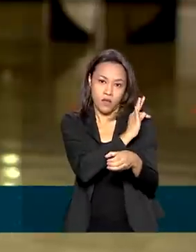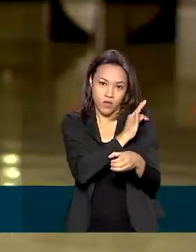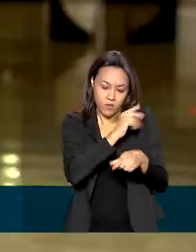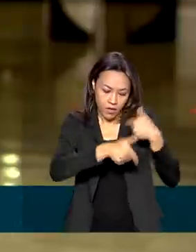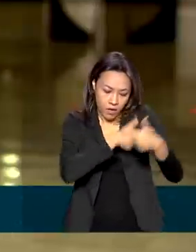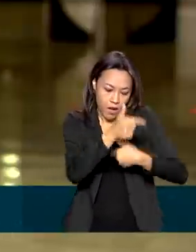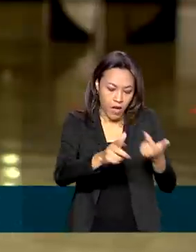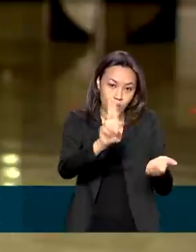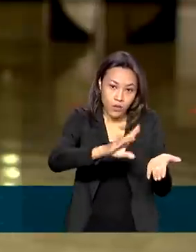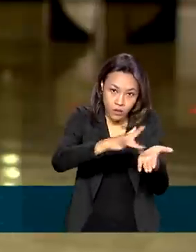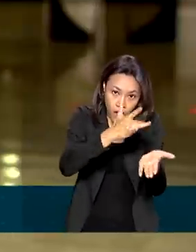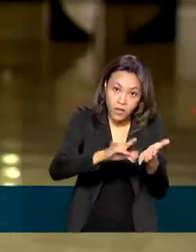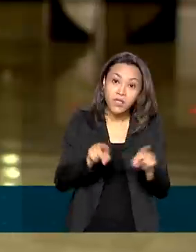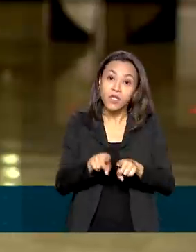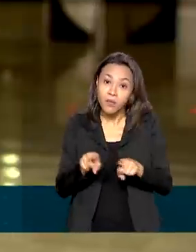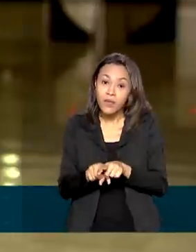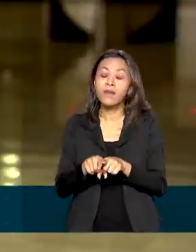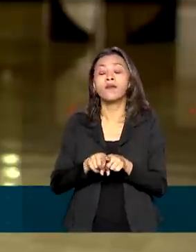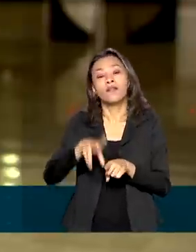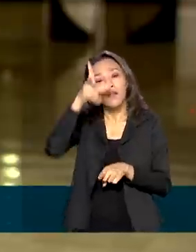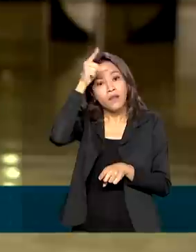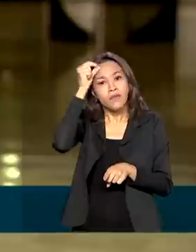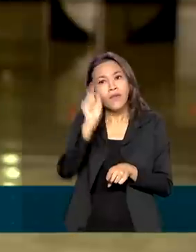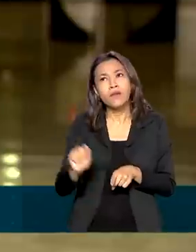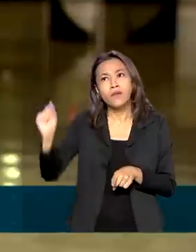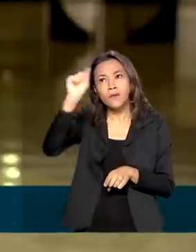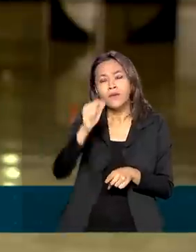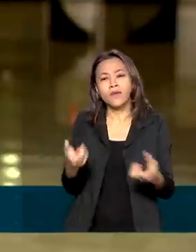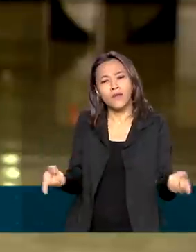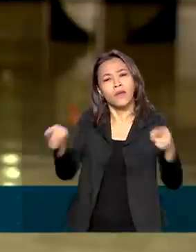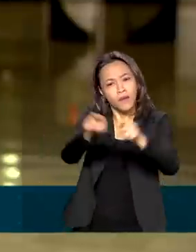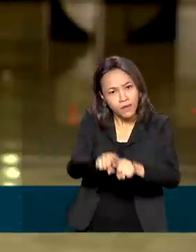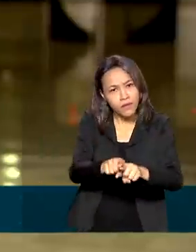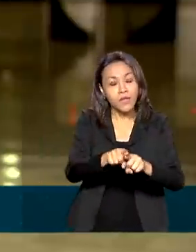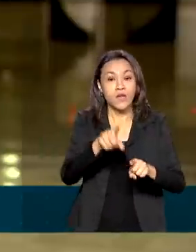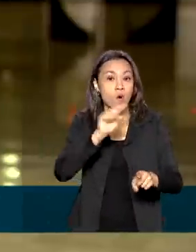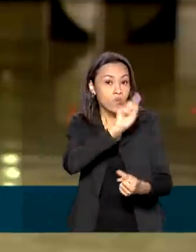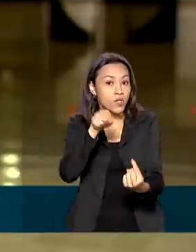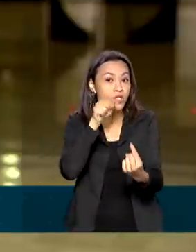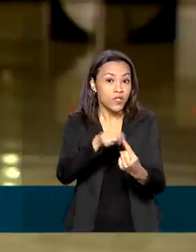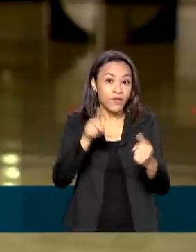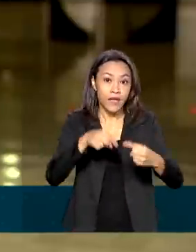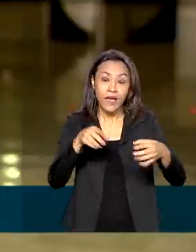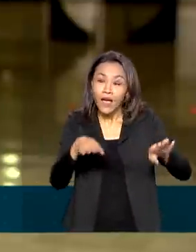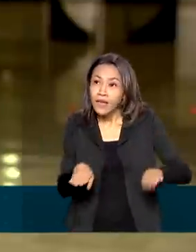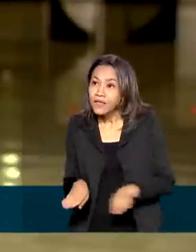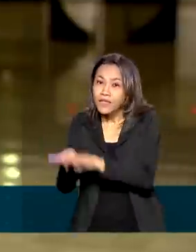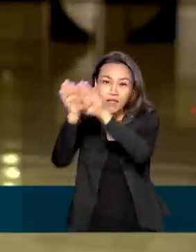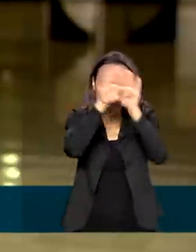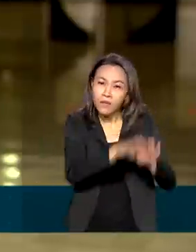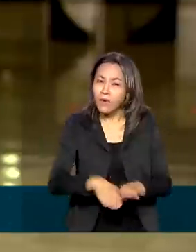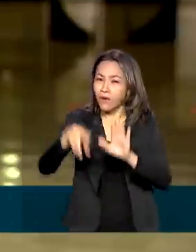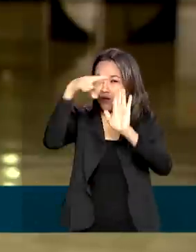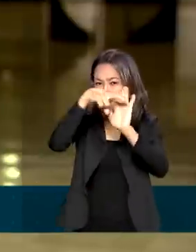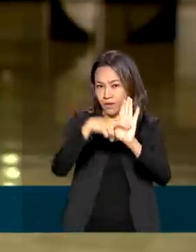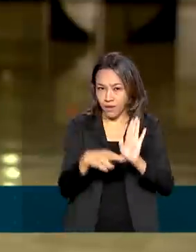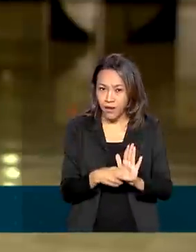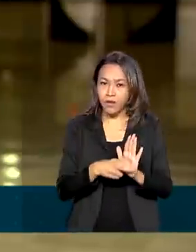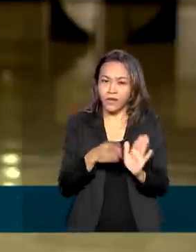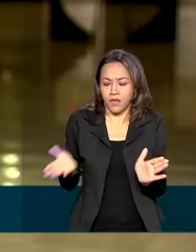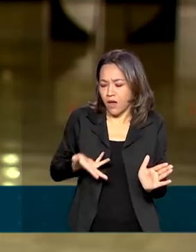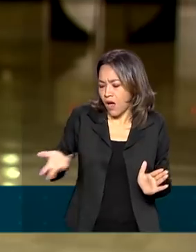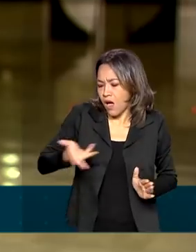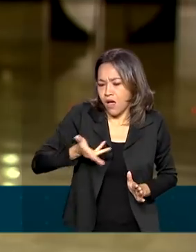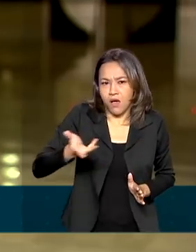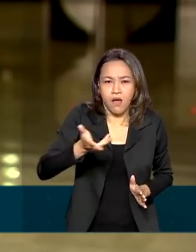aderirem ao programa. A expectativa é que o novo sistema padronize os trabalhos de campo, dê agilidade aos processos